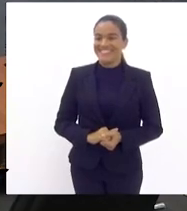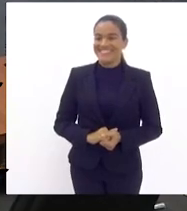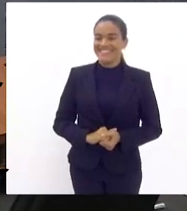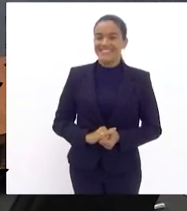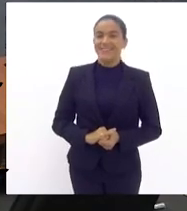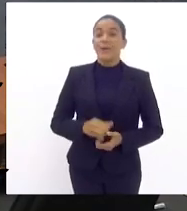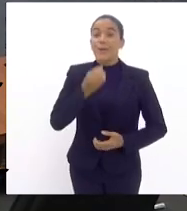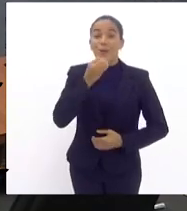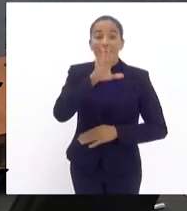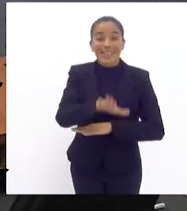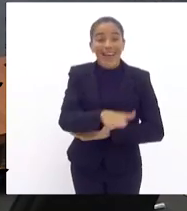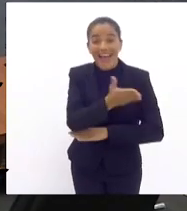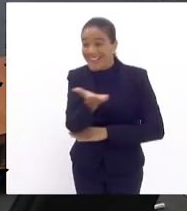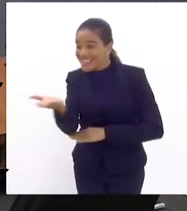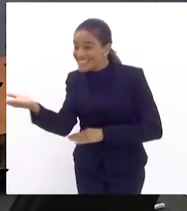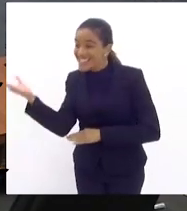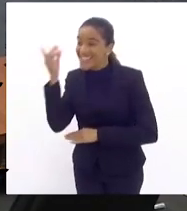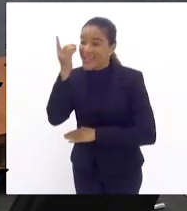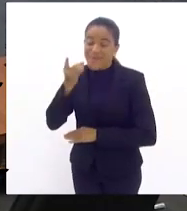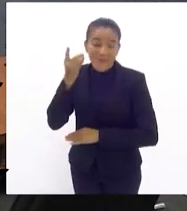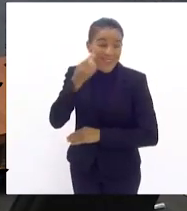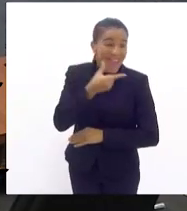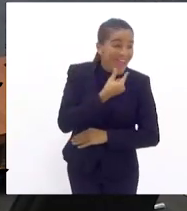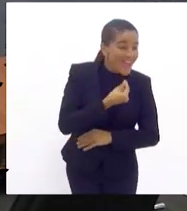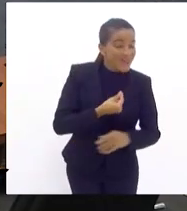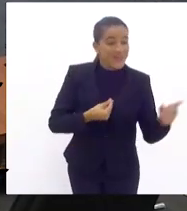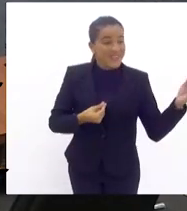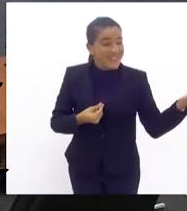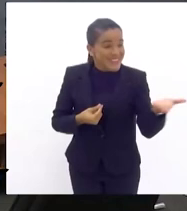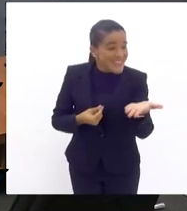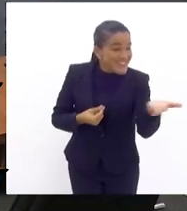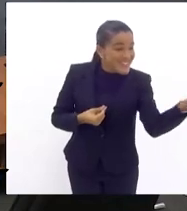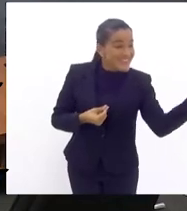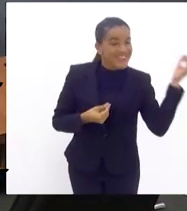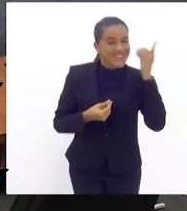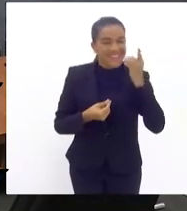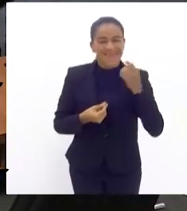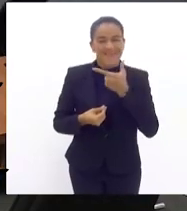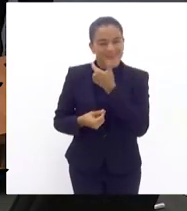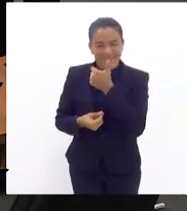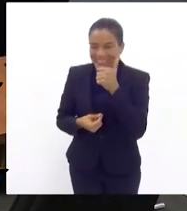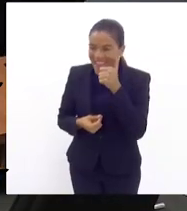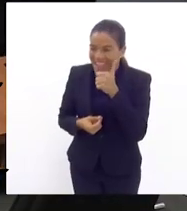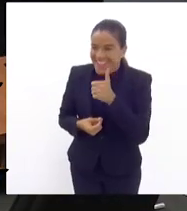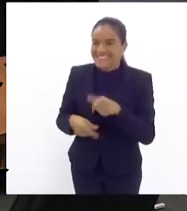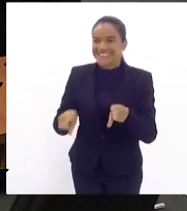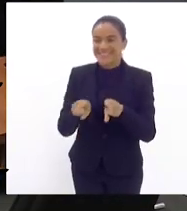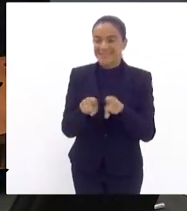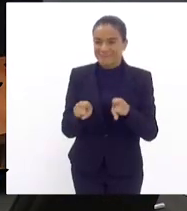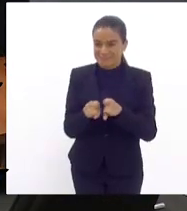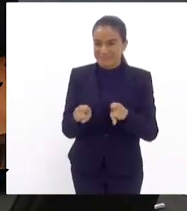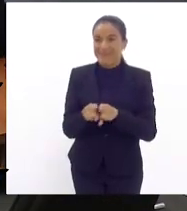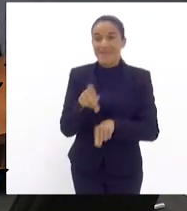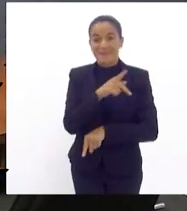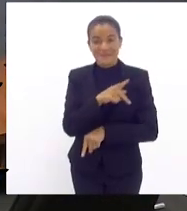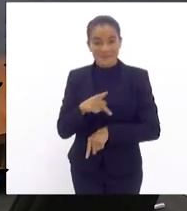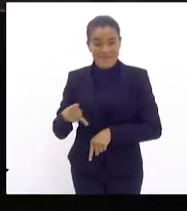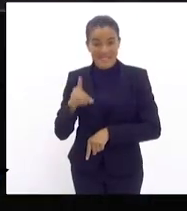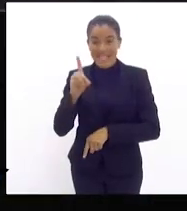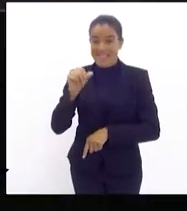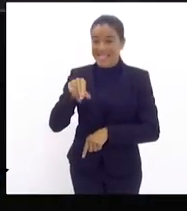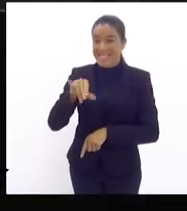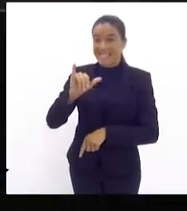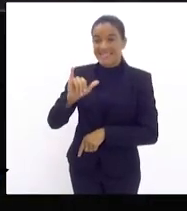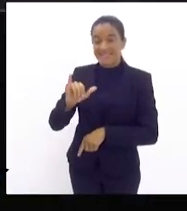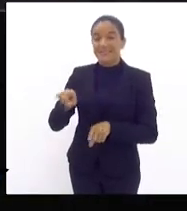boa tarde a todos os deputados e deputadas a nossa amiga Dani Monteiro que preside os trabalhos no de hoje ao